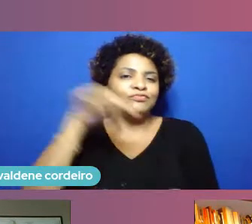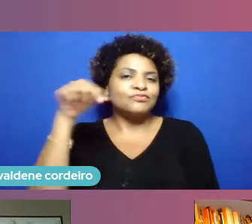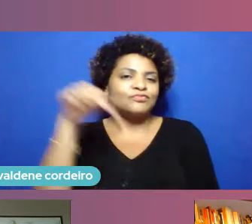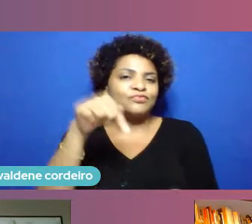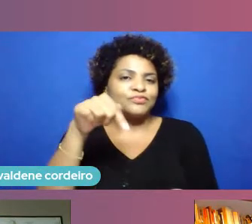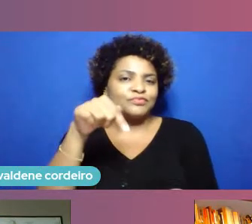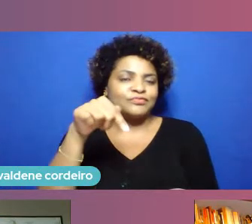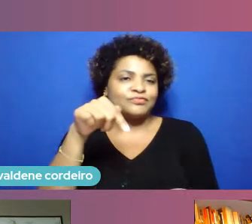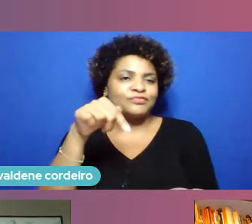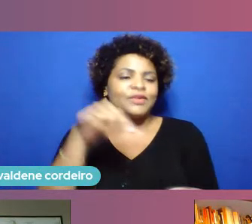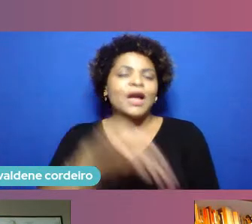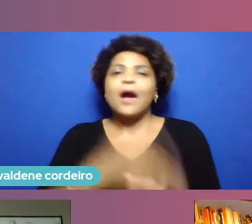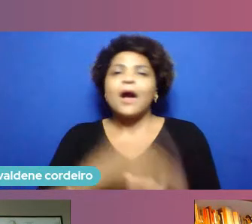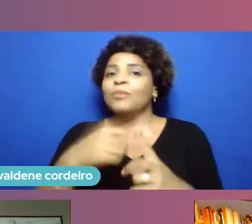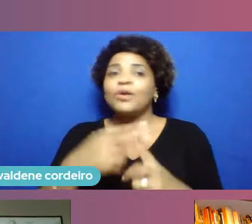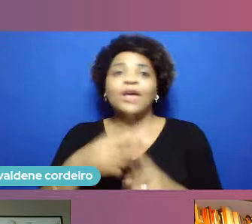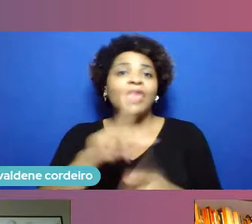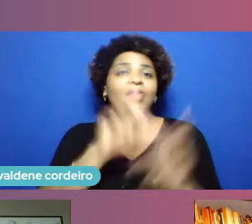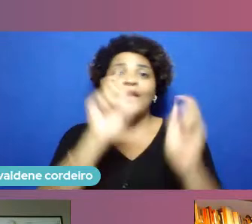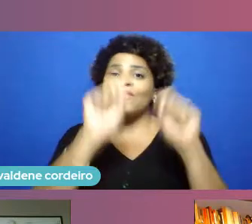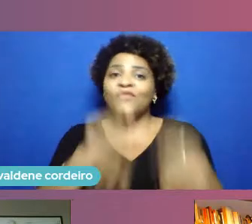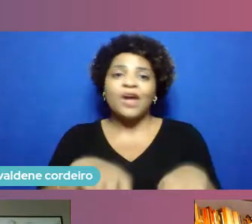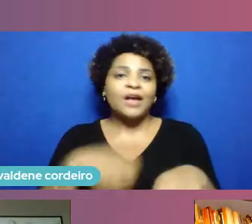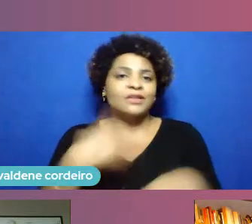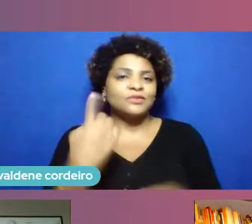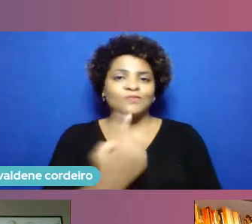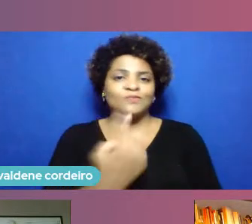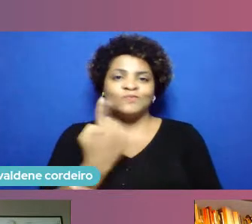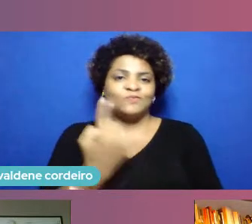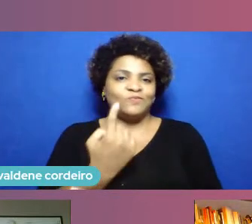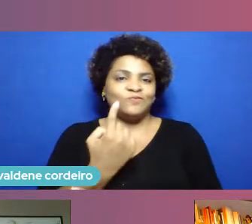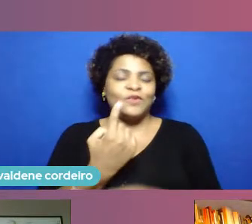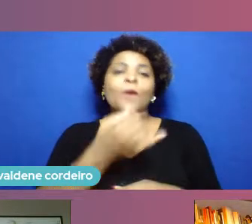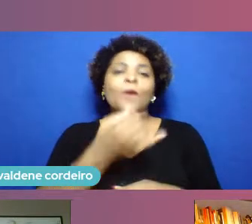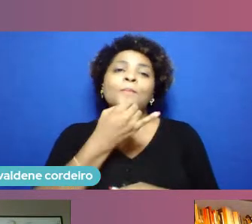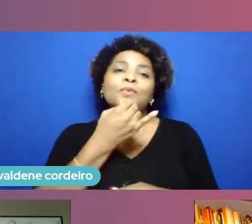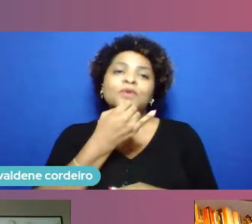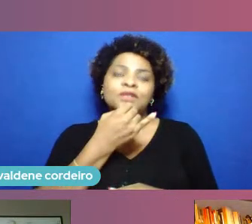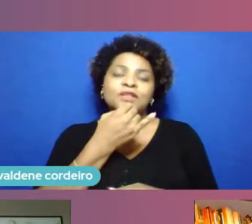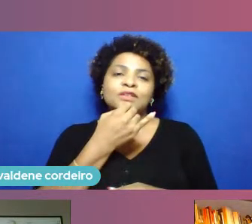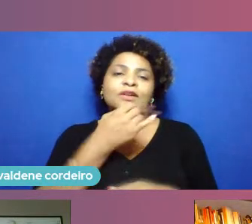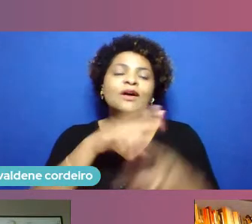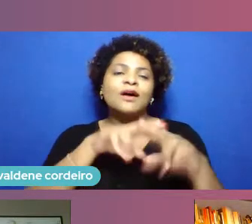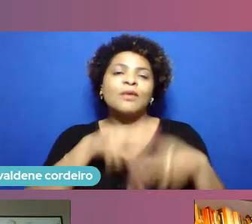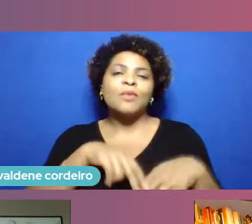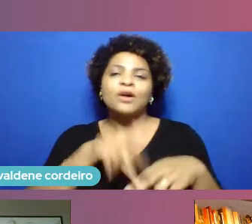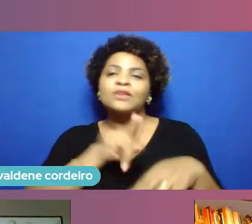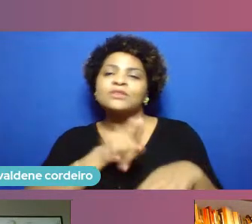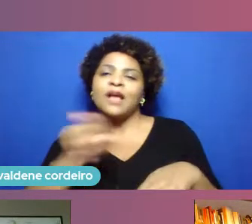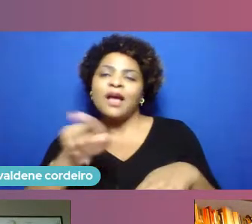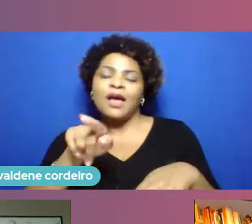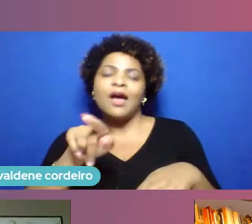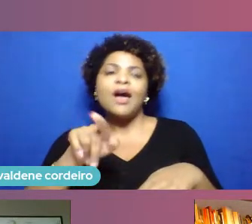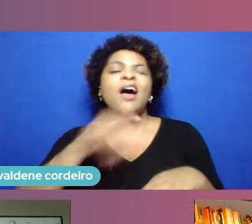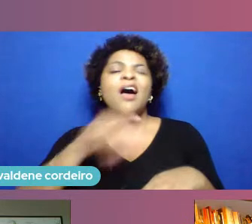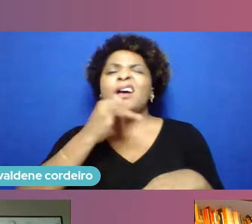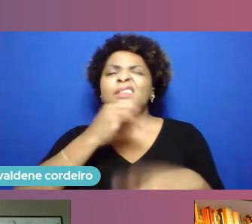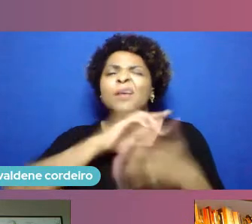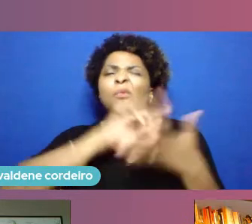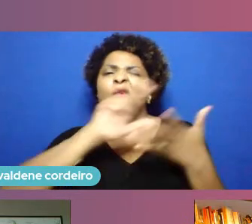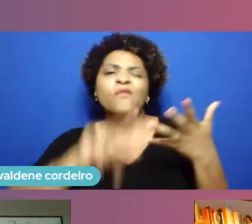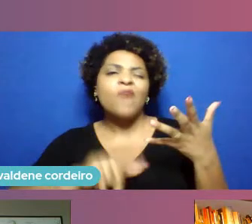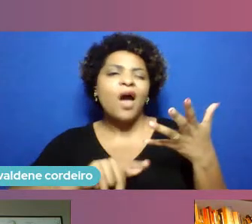E é por isso que Conceição, na verdade, deu vários exemplos de como isso é construído a partir das